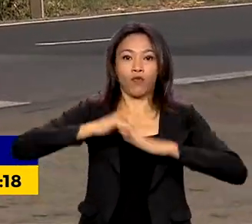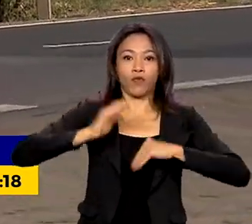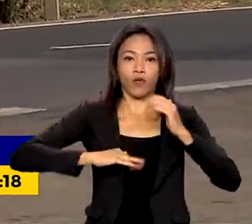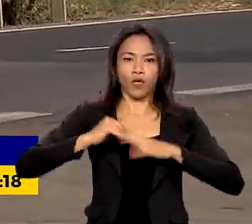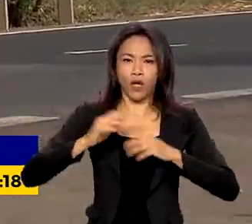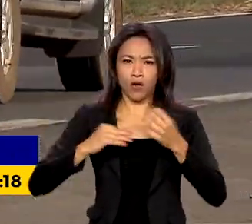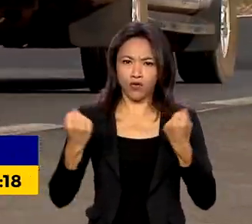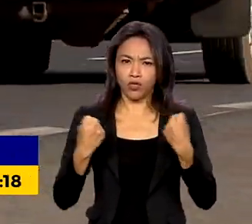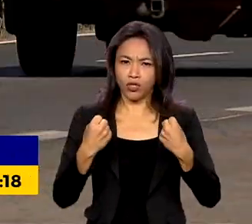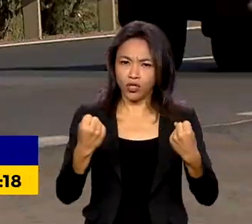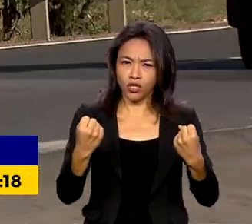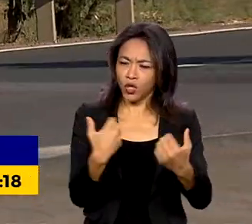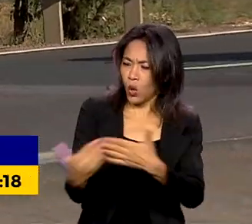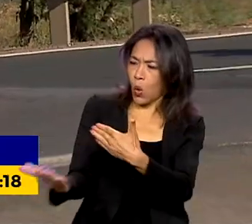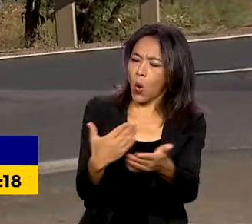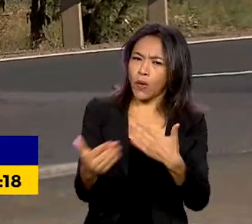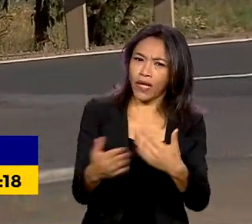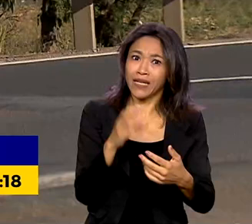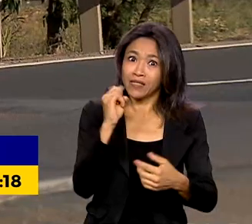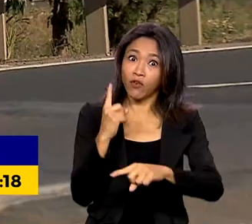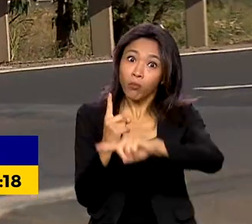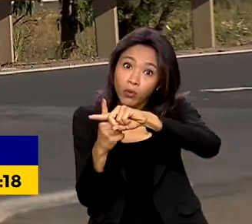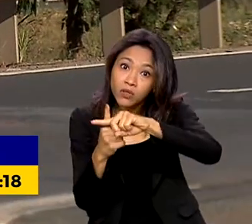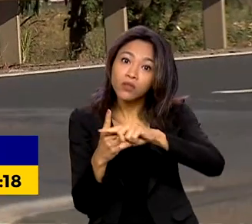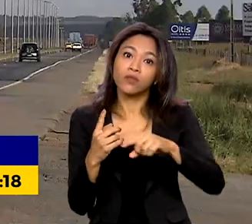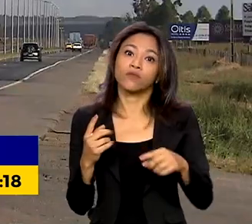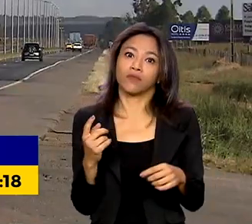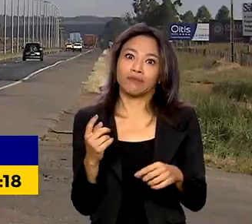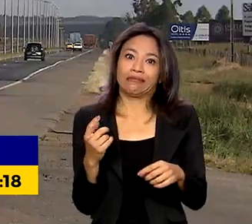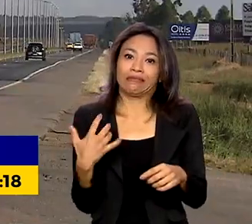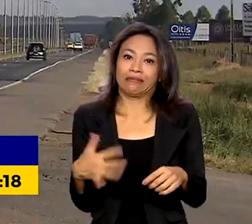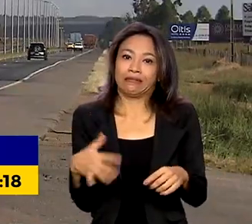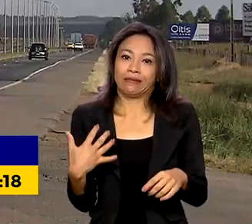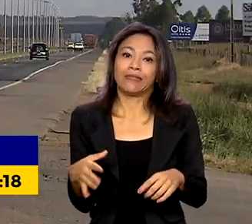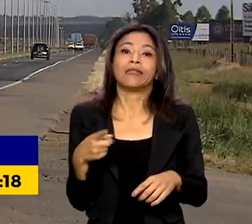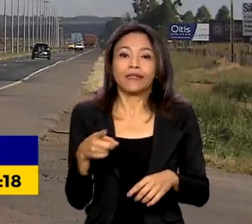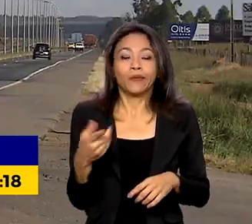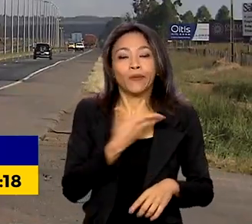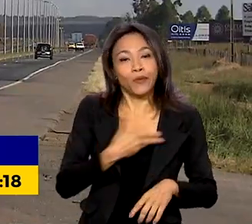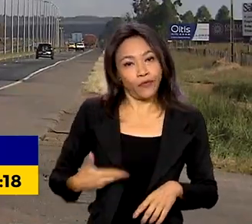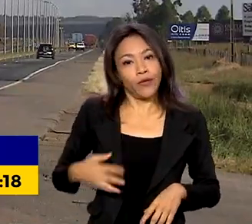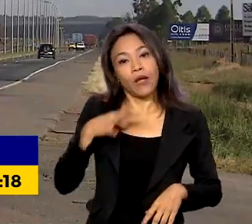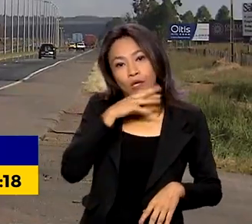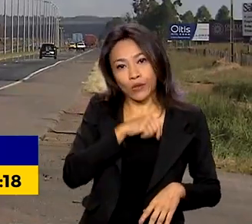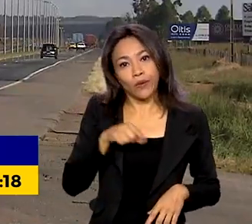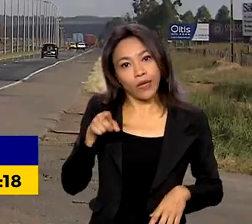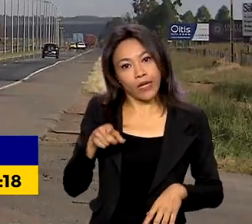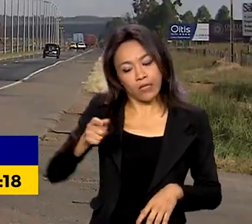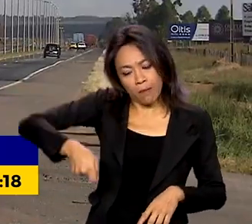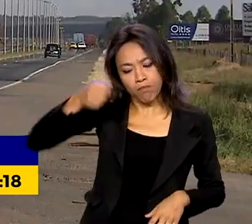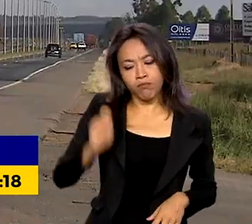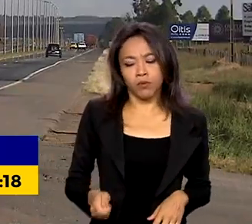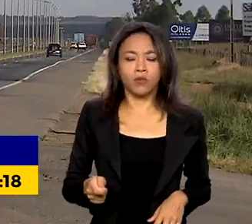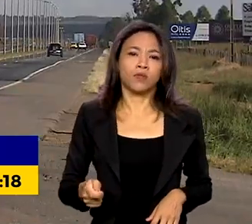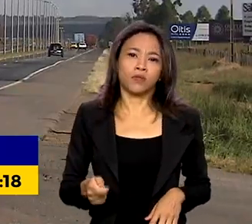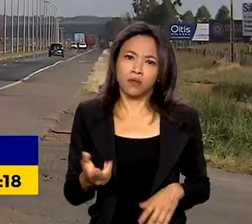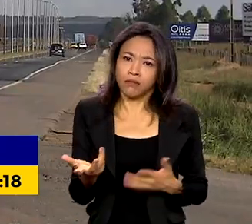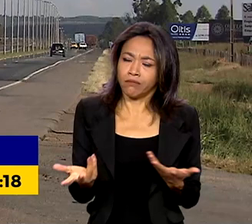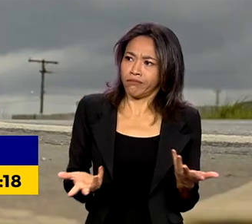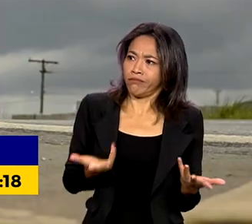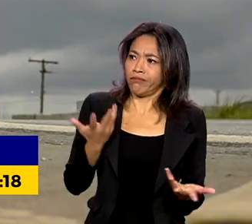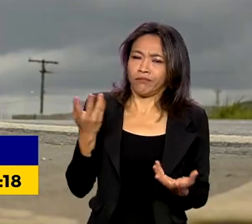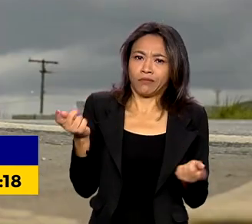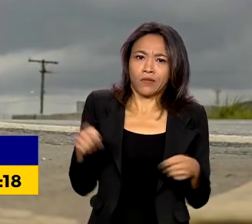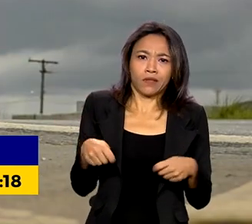veículo em caso de resultado positivo no exame. O governo considerou que essa punição era desproporcional.